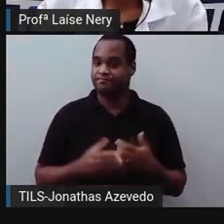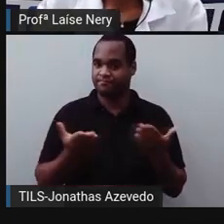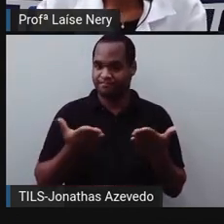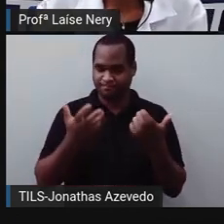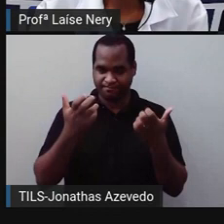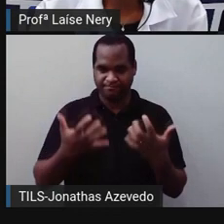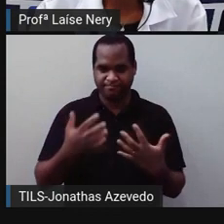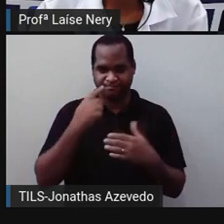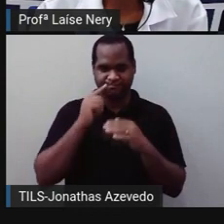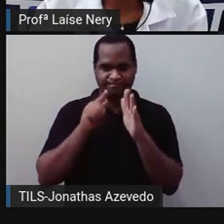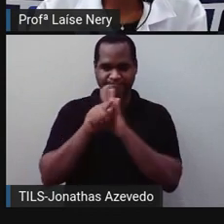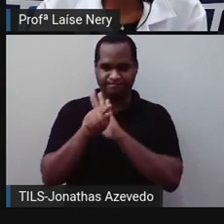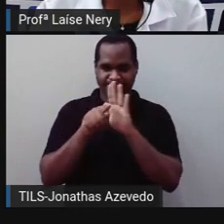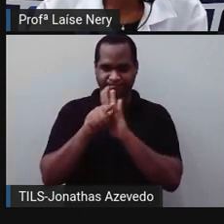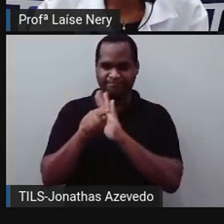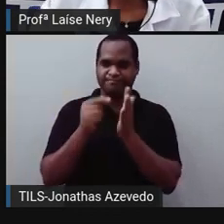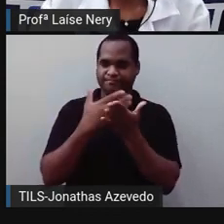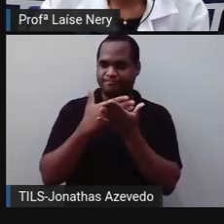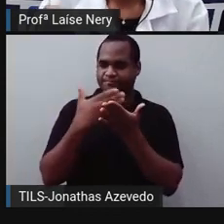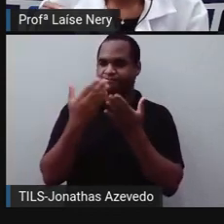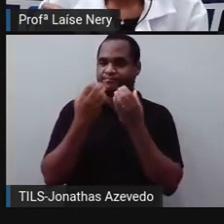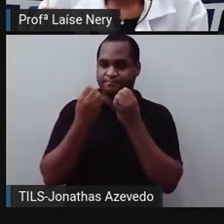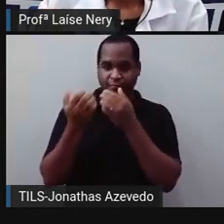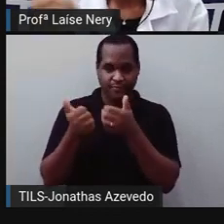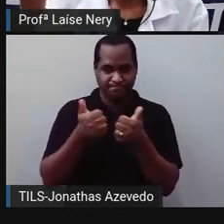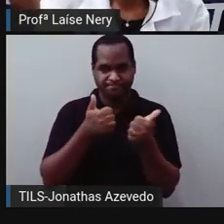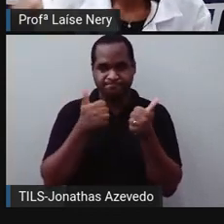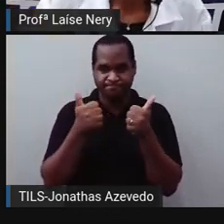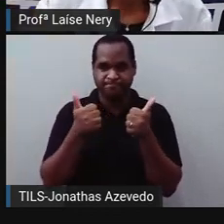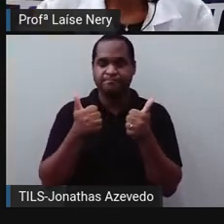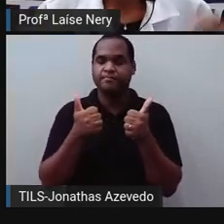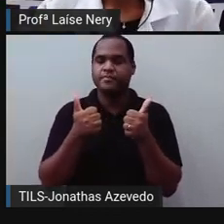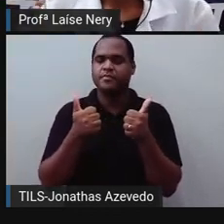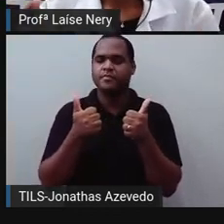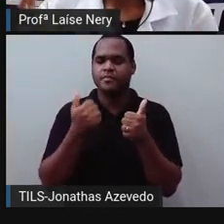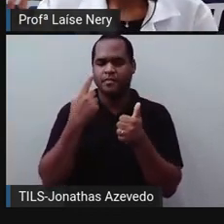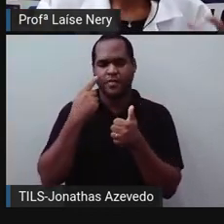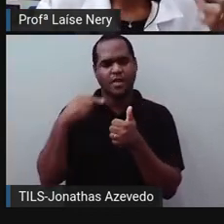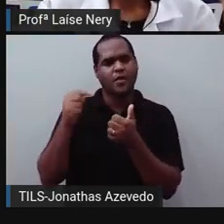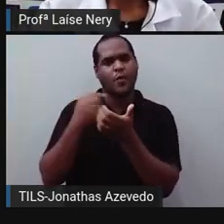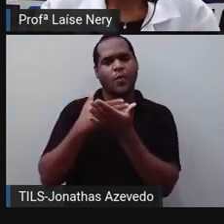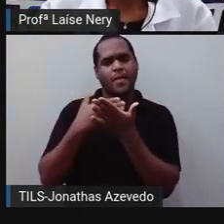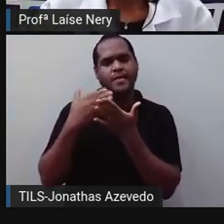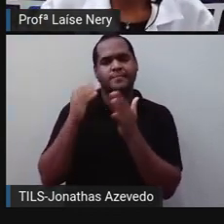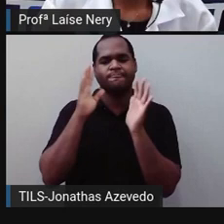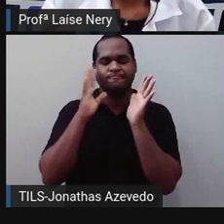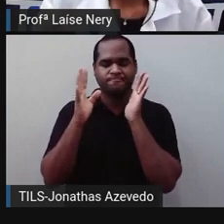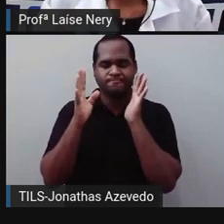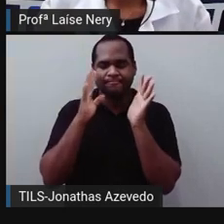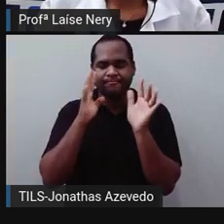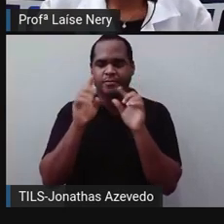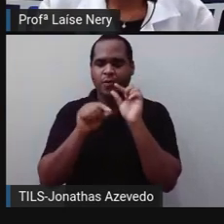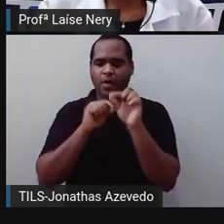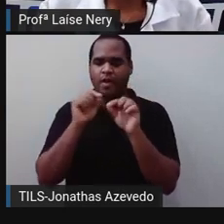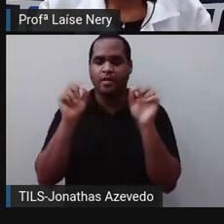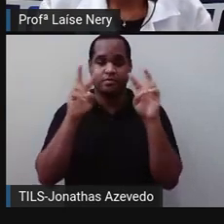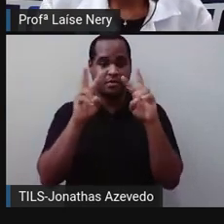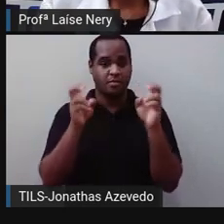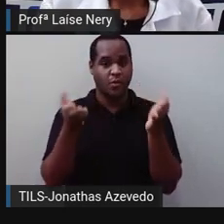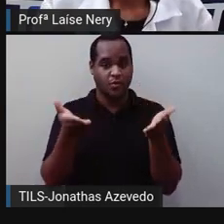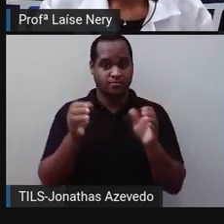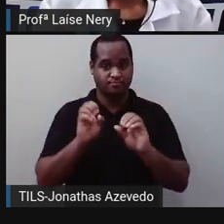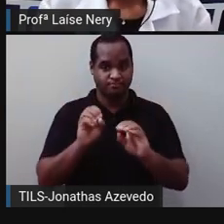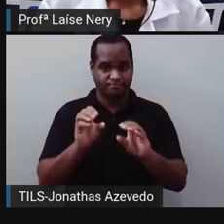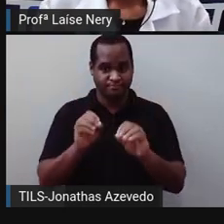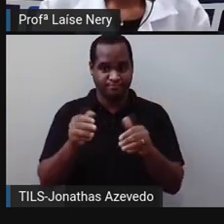as nossas perguntas iniciais. Quando a gente começa a pensar no assunto da aula.